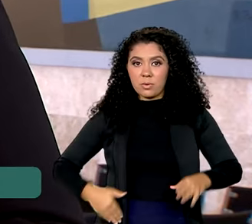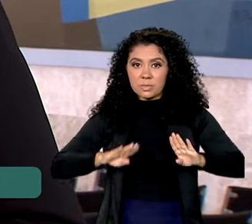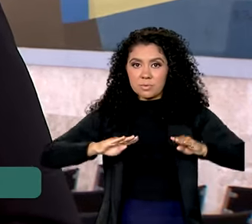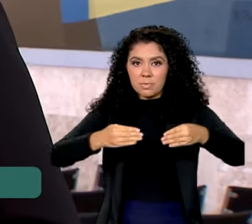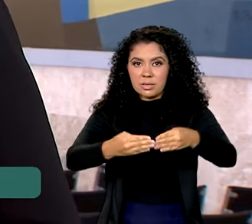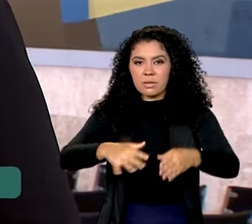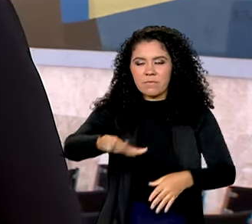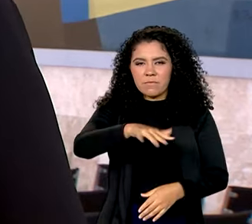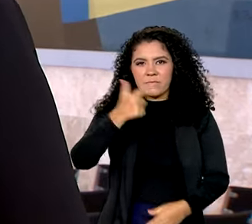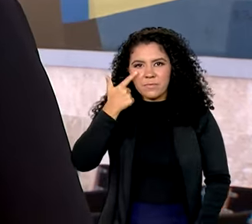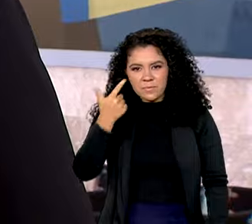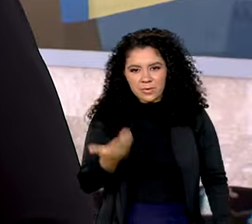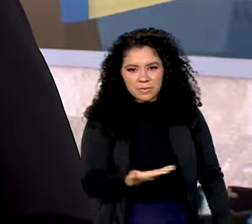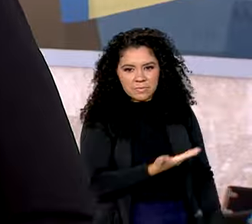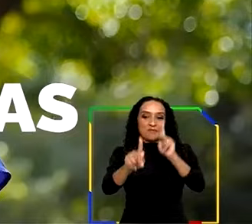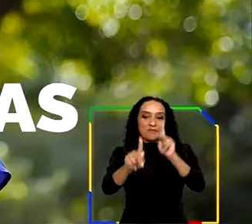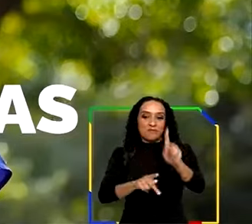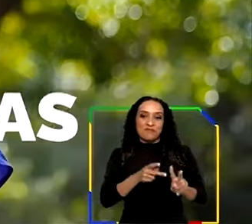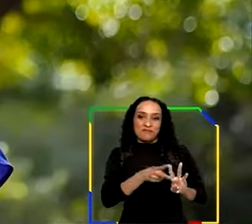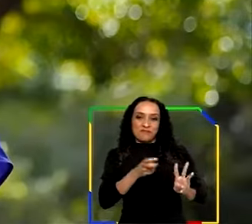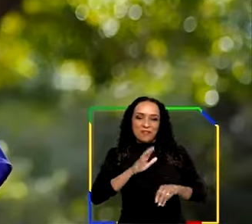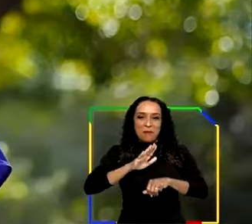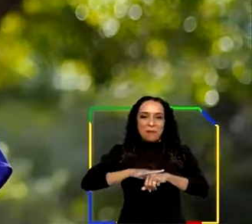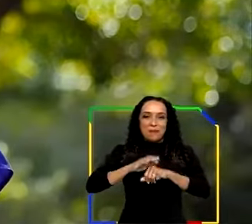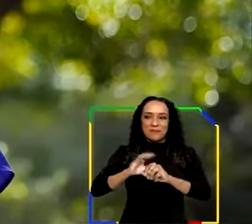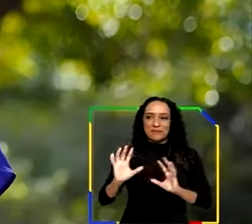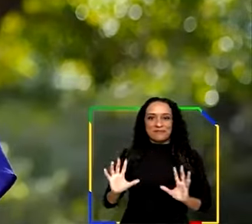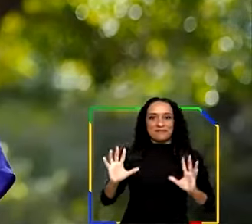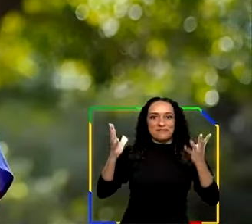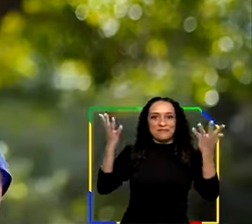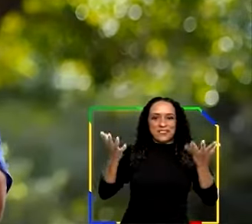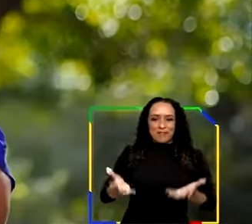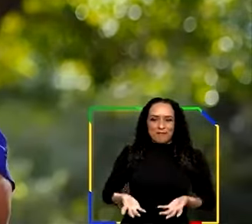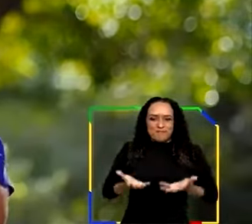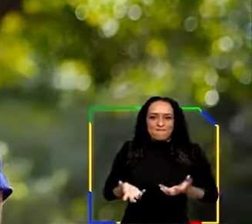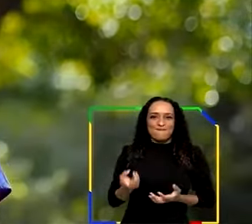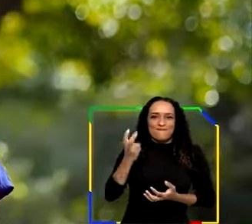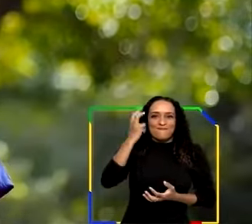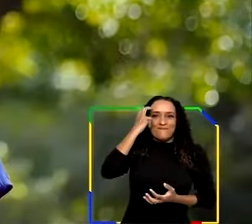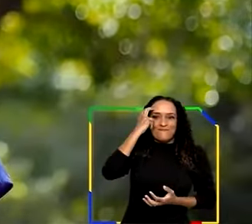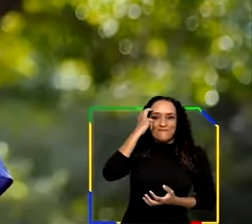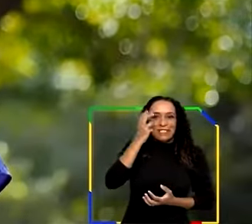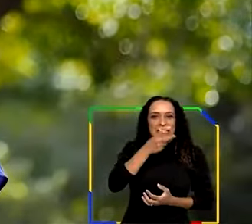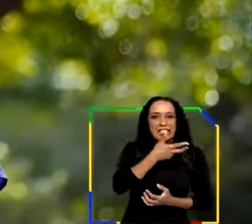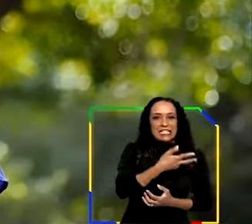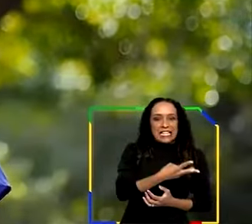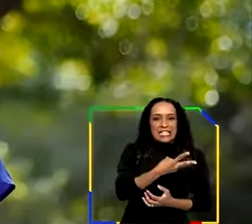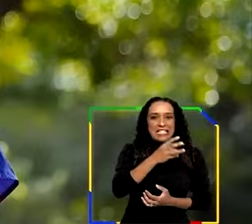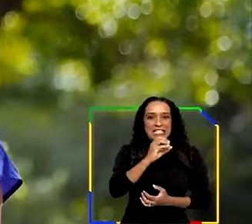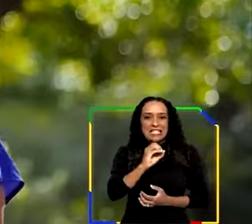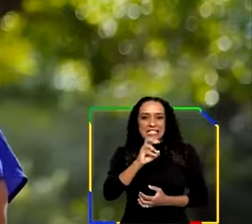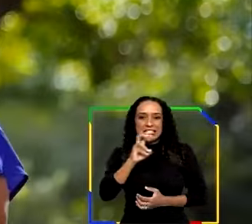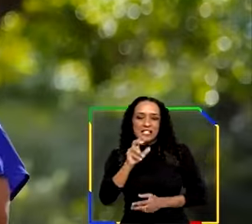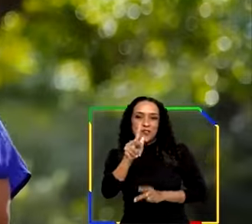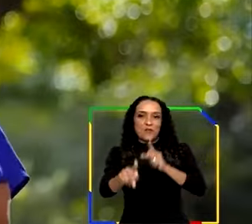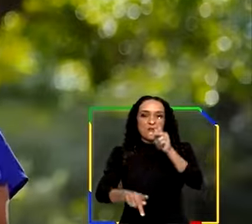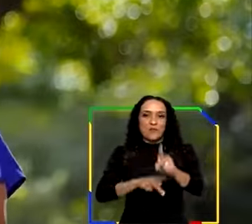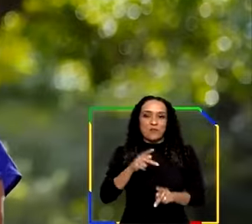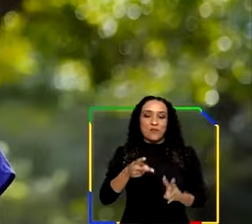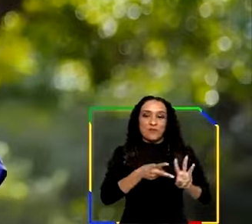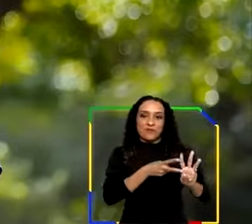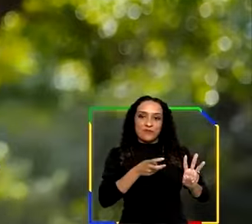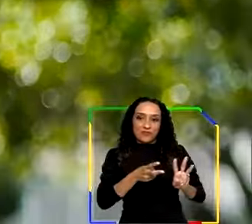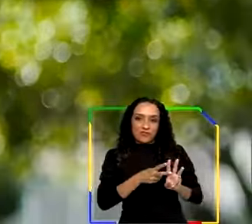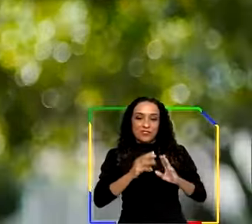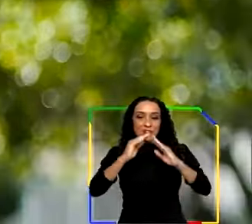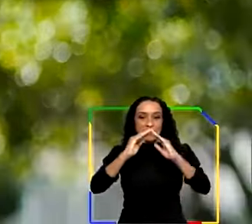Vamos ver um pedaço desse pronunciamento. É o momento de celebrarmos a riqueza cultural dos 305 povos